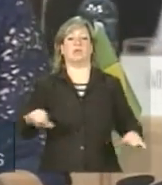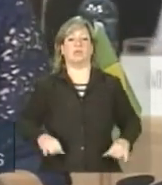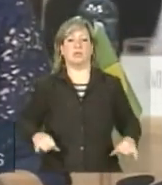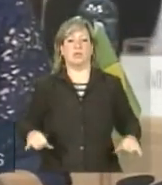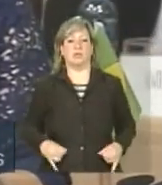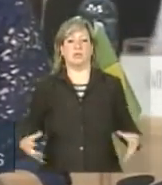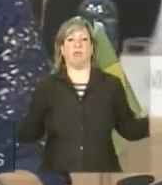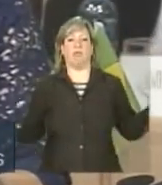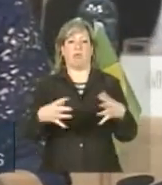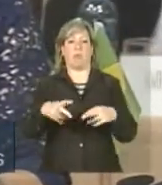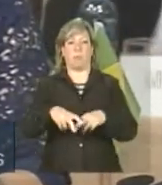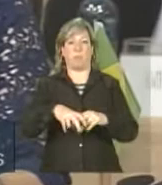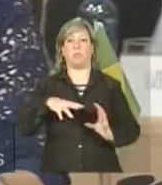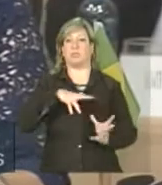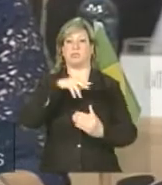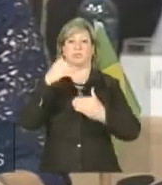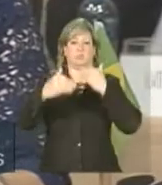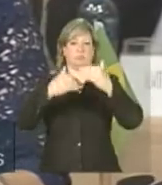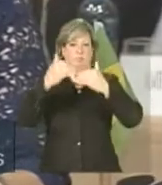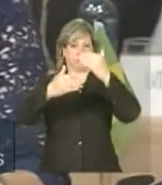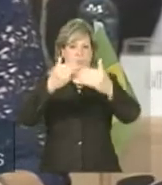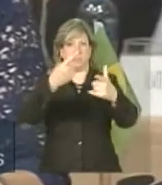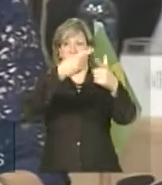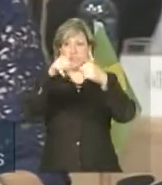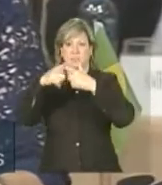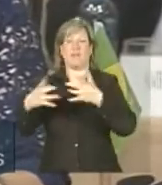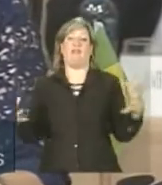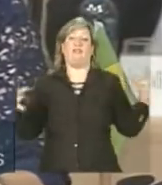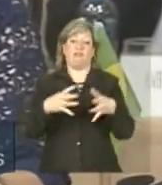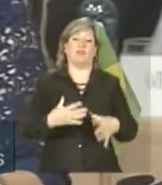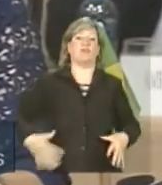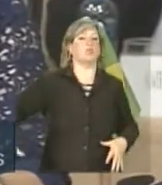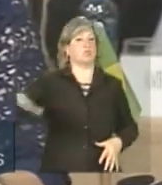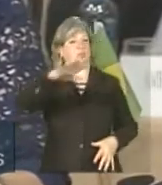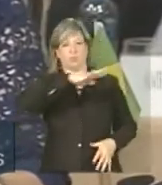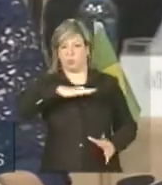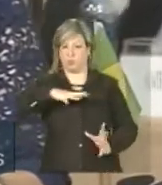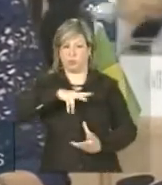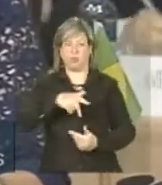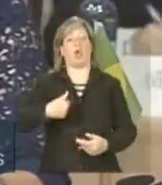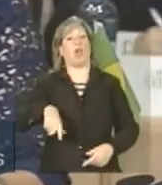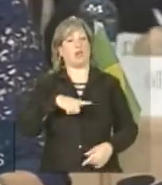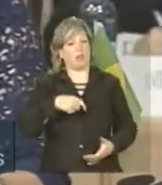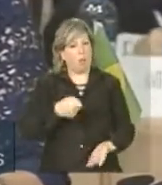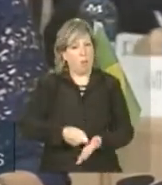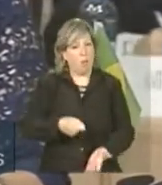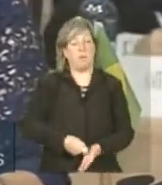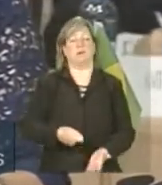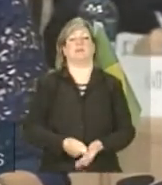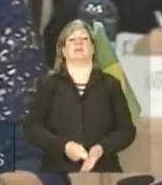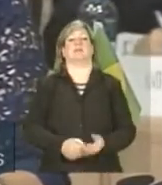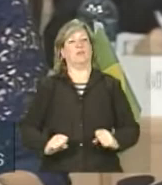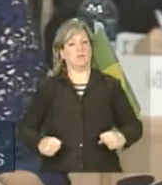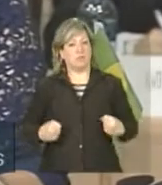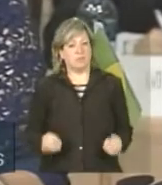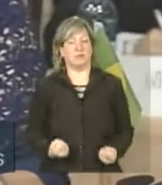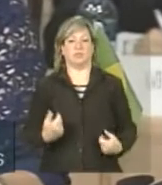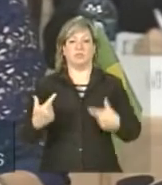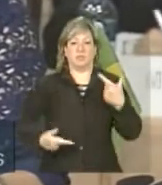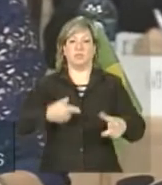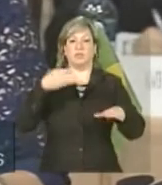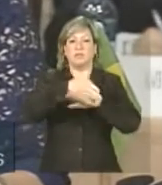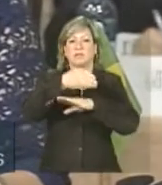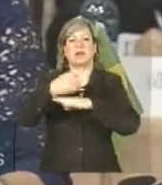turbulências do mundo desenvolvido, temos também o direito e o dever de participar da busca de soluções